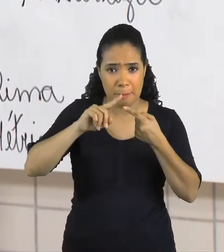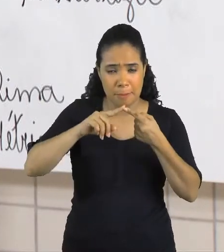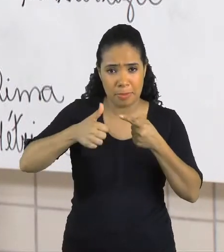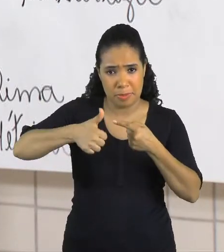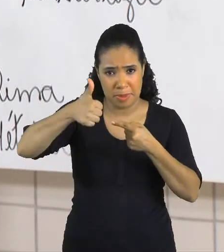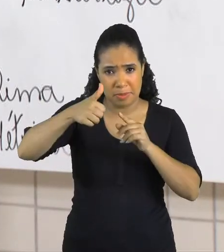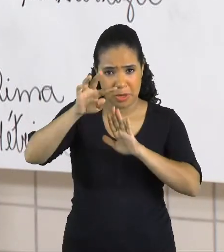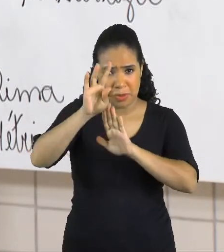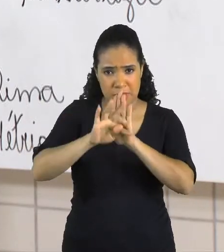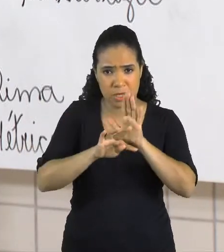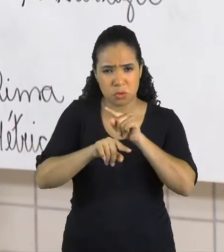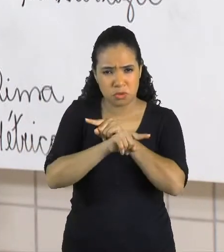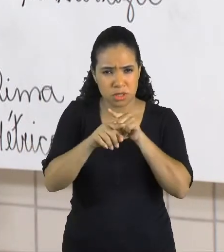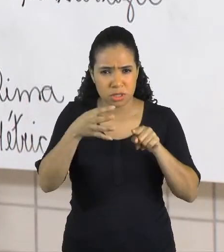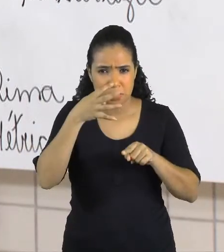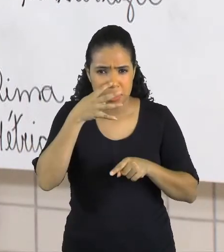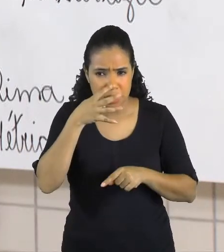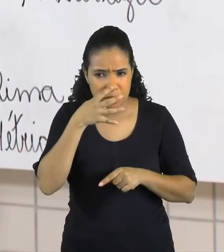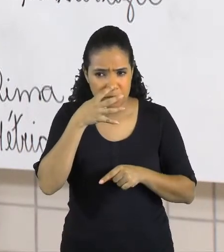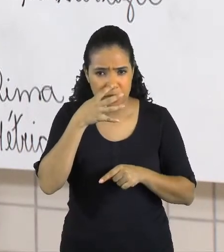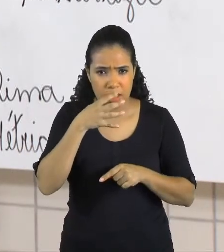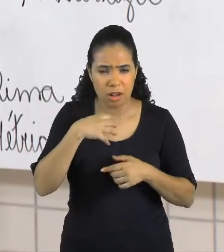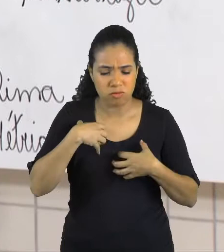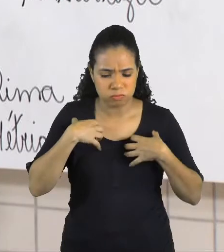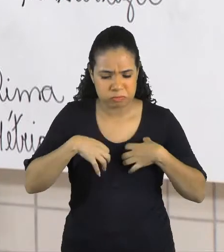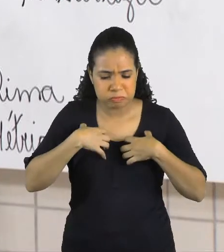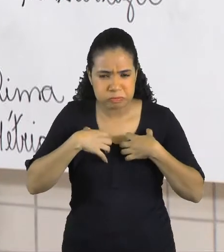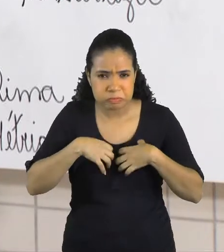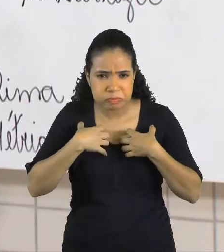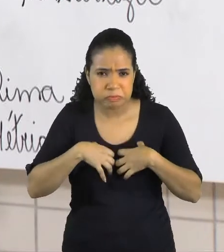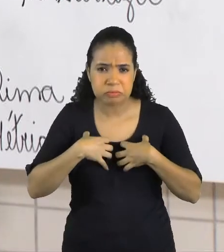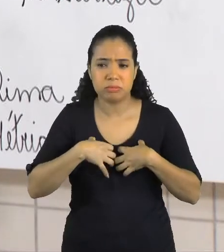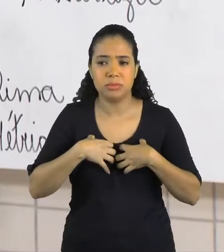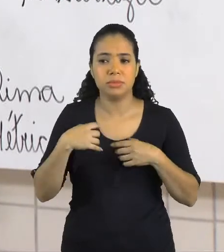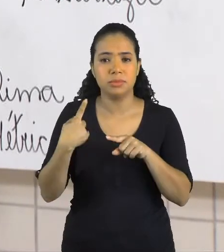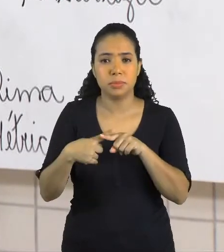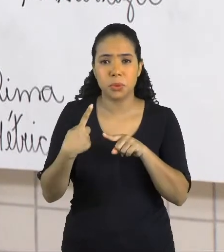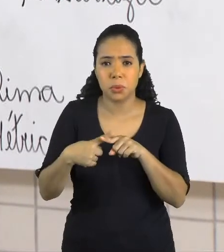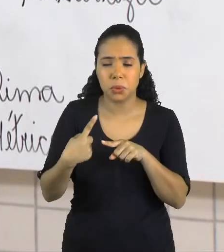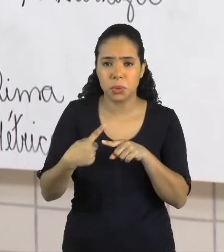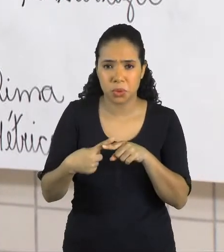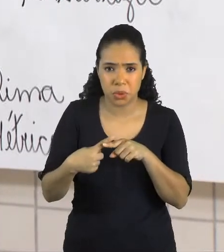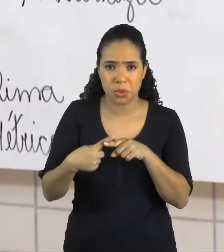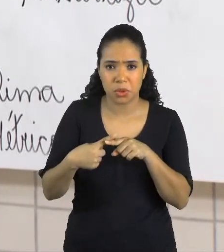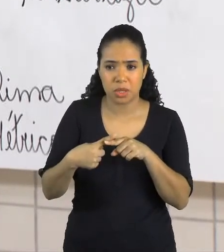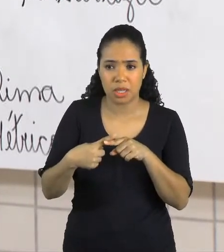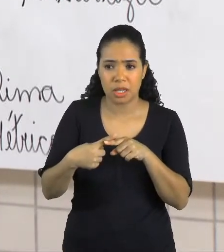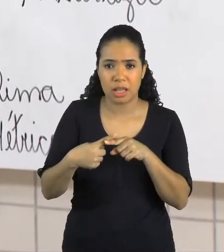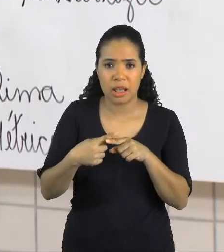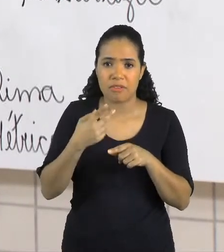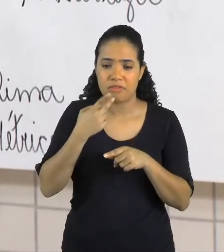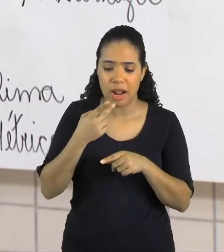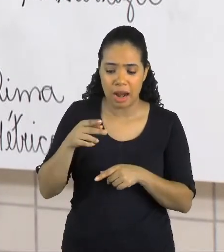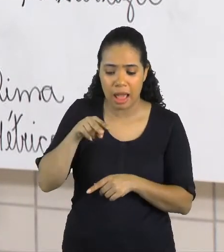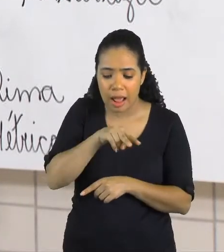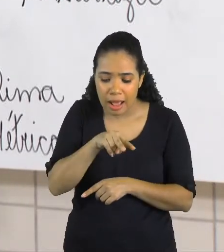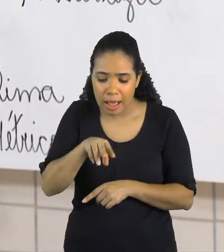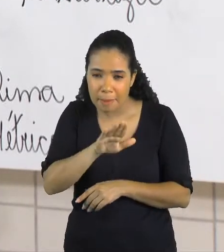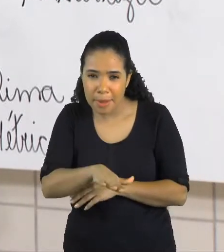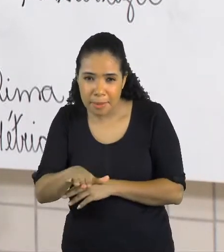observaram? Ele ficou zangado? Porque todo mundo fala que ele é pequeno.